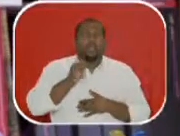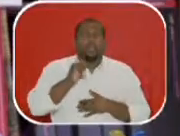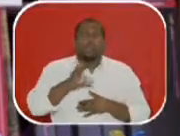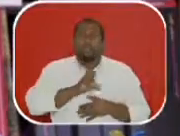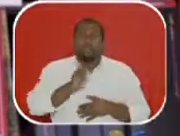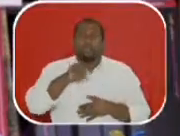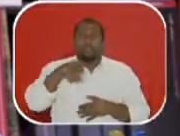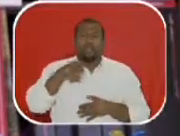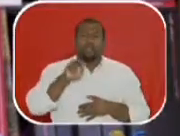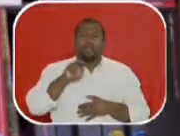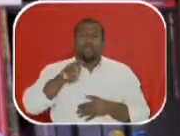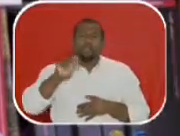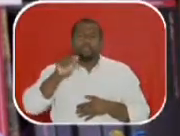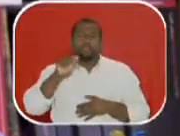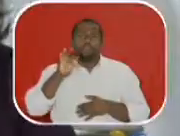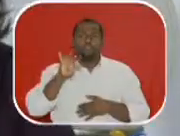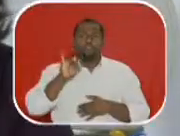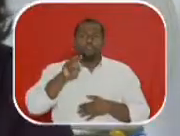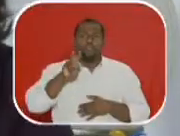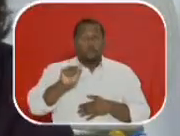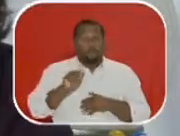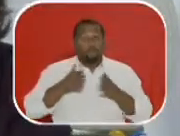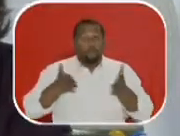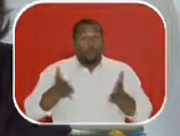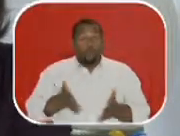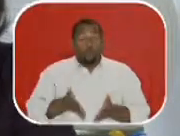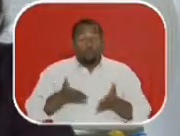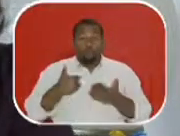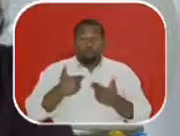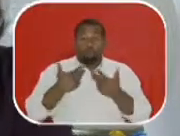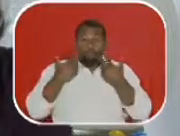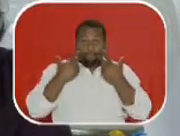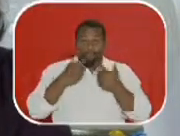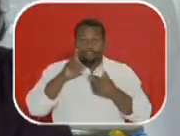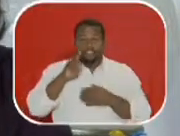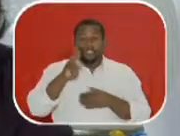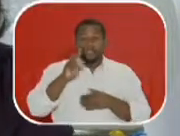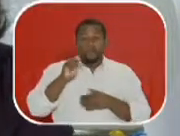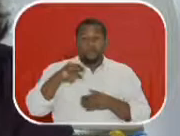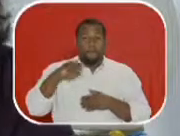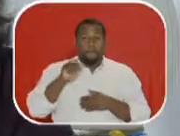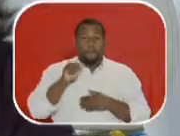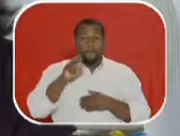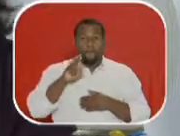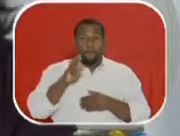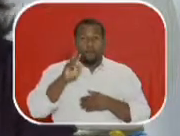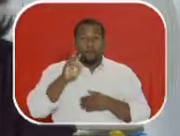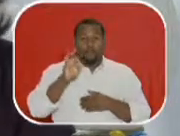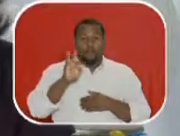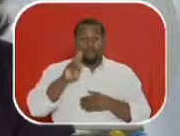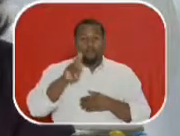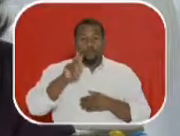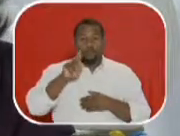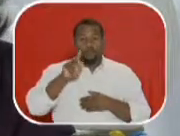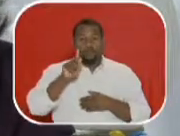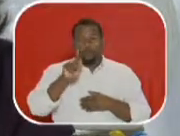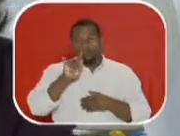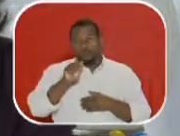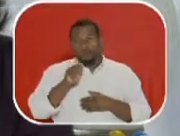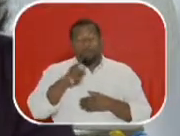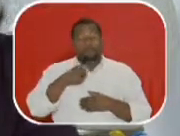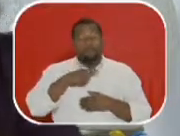narrativas, não importa onde eles estejam. Hoje a dramaturgia está, assim, num espaço de confluência, né?